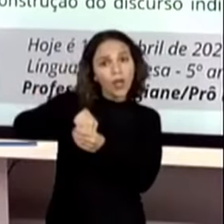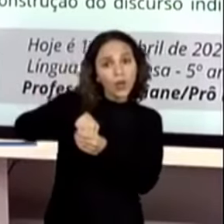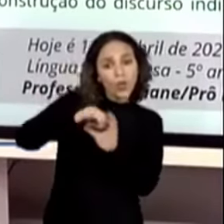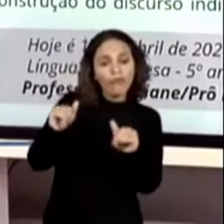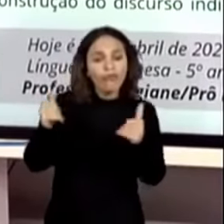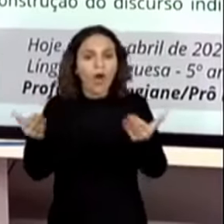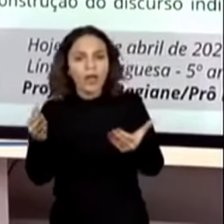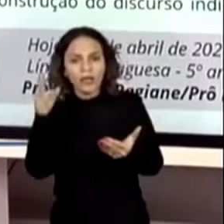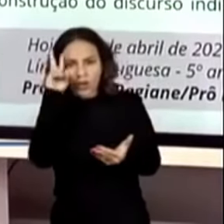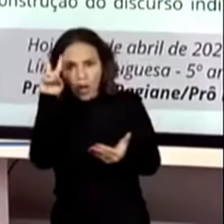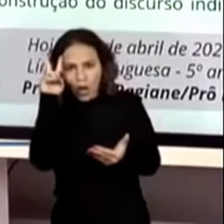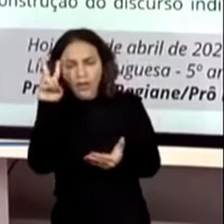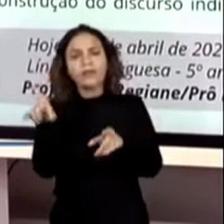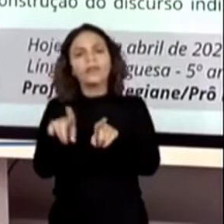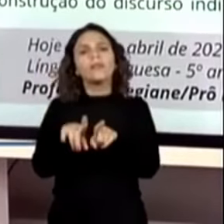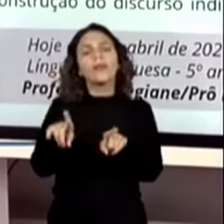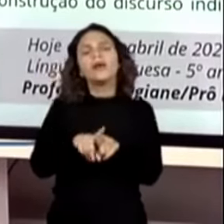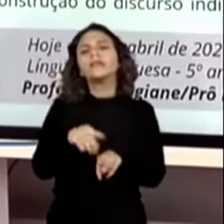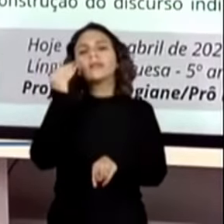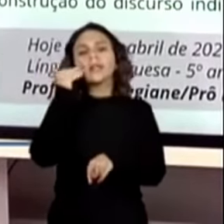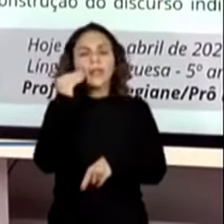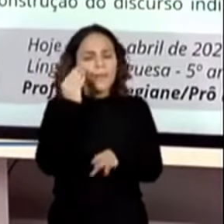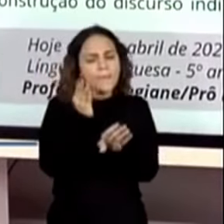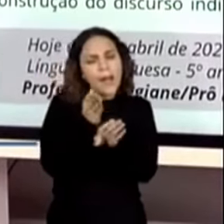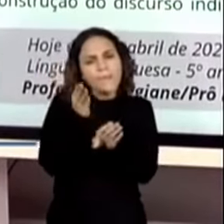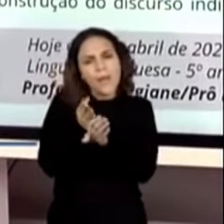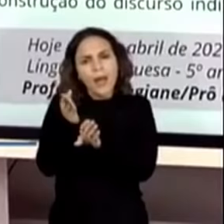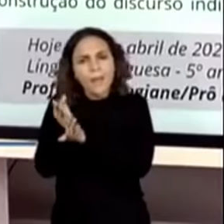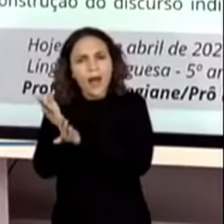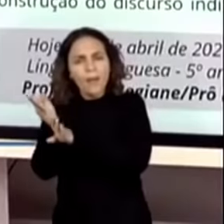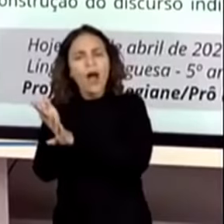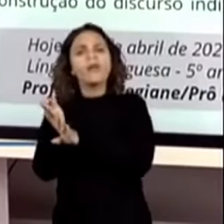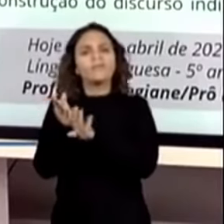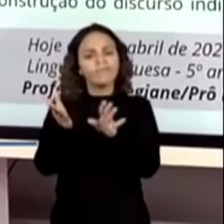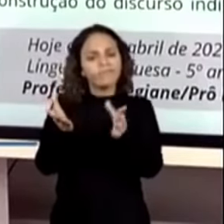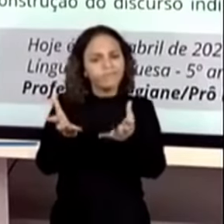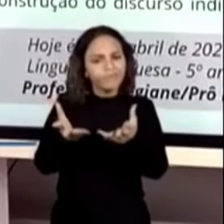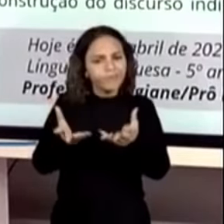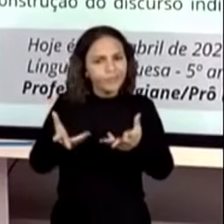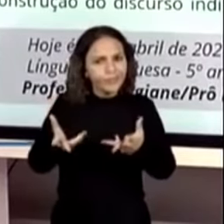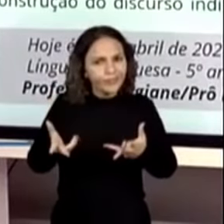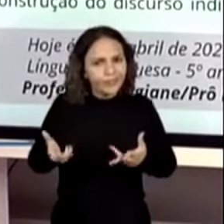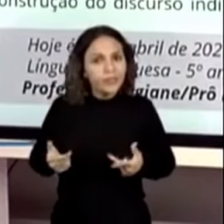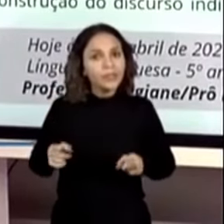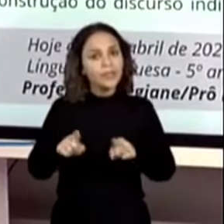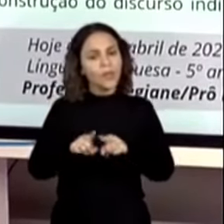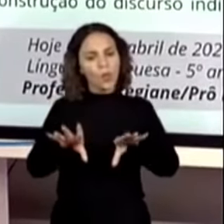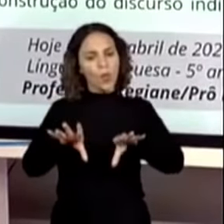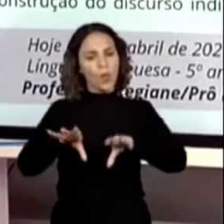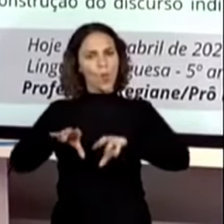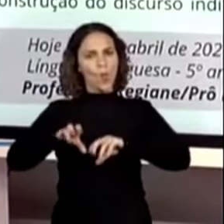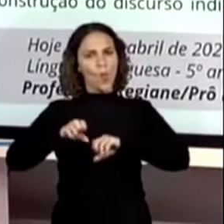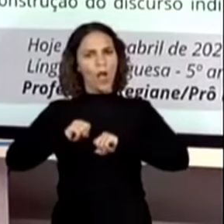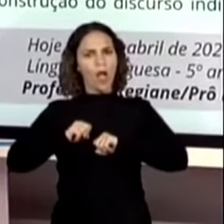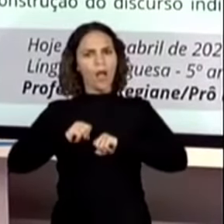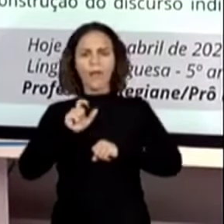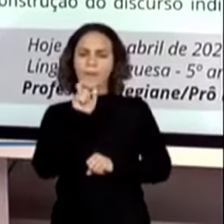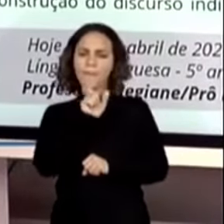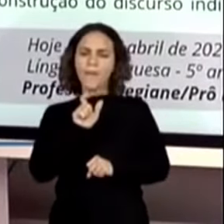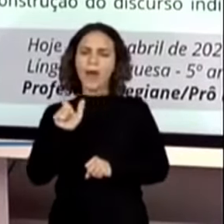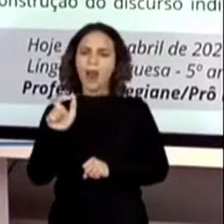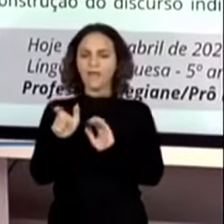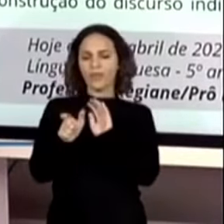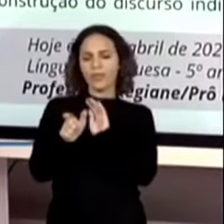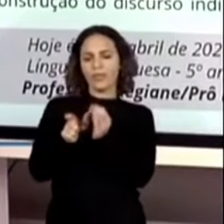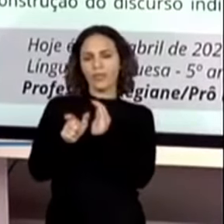a gente começa a tentar nos aprimorarmos e também nos apropriarmos desses novos termos